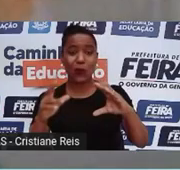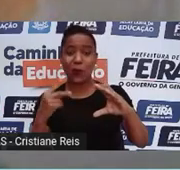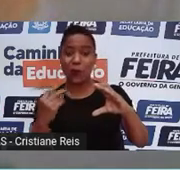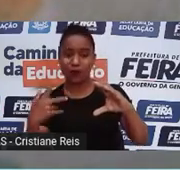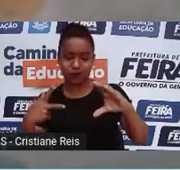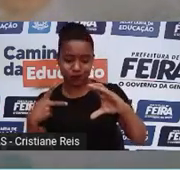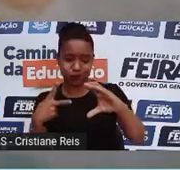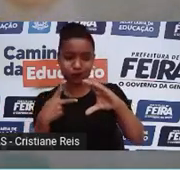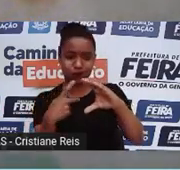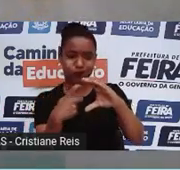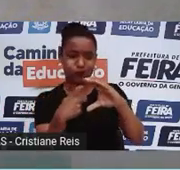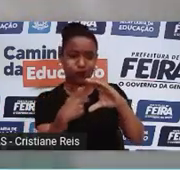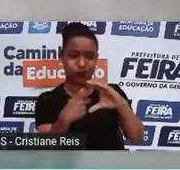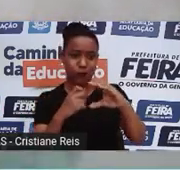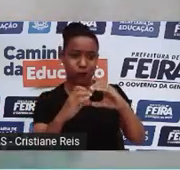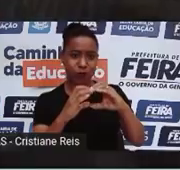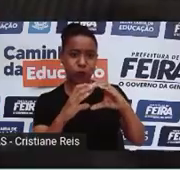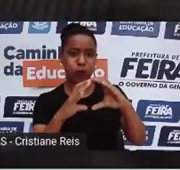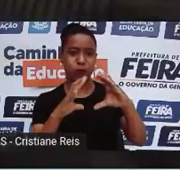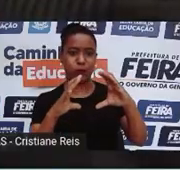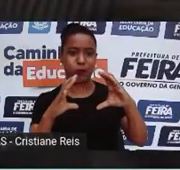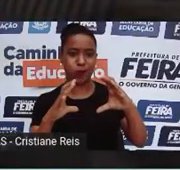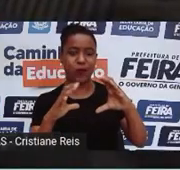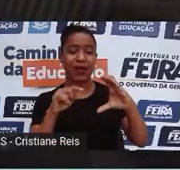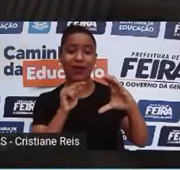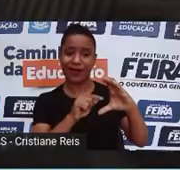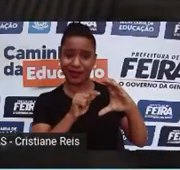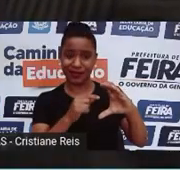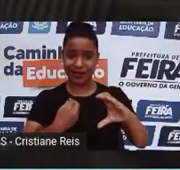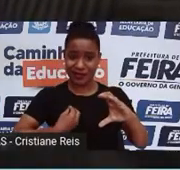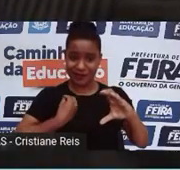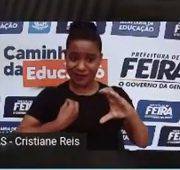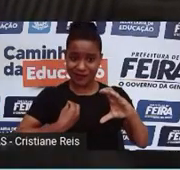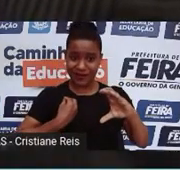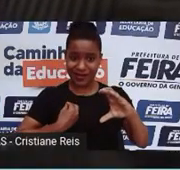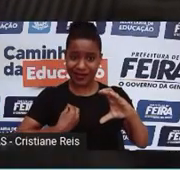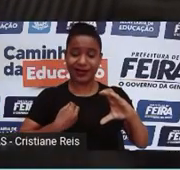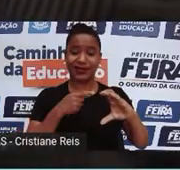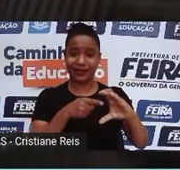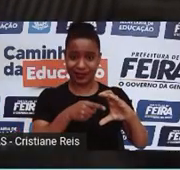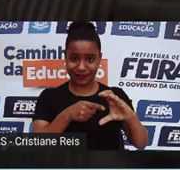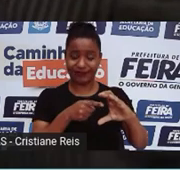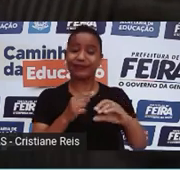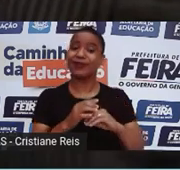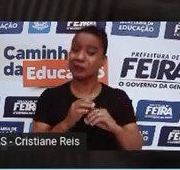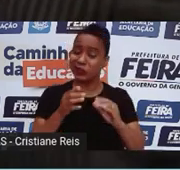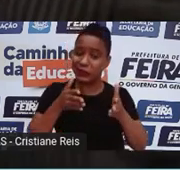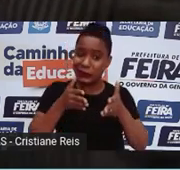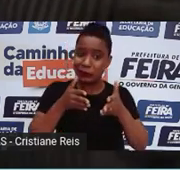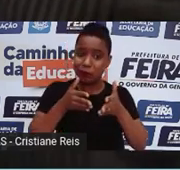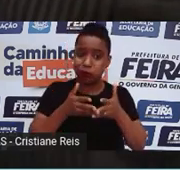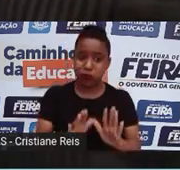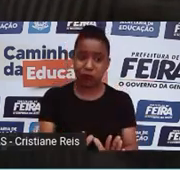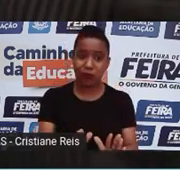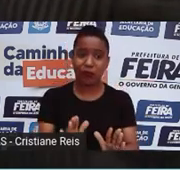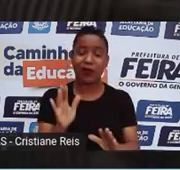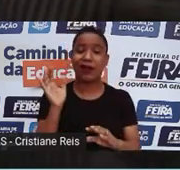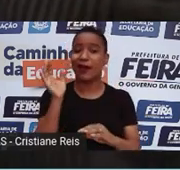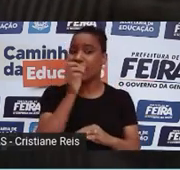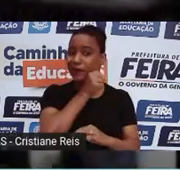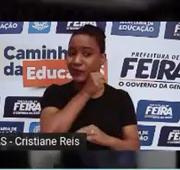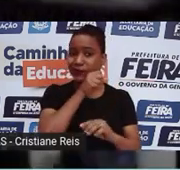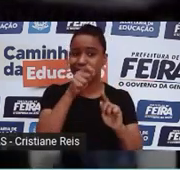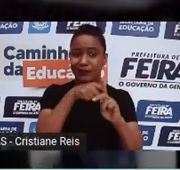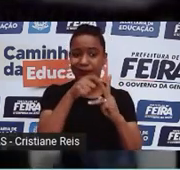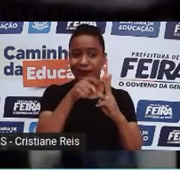humanos. Existem casos de crianças que nascem muito cedo, antes dos cinco meses de